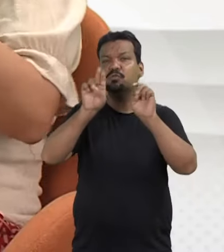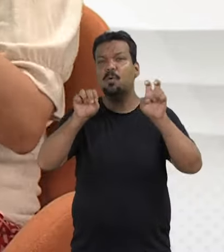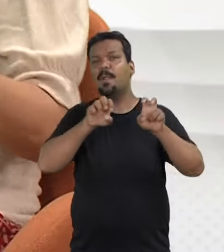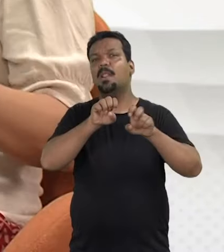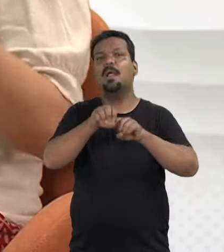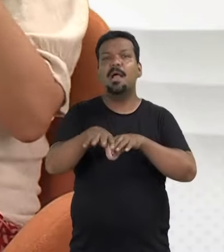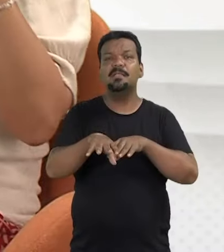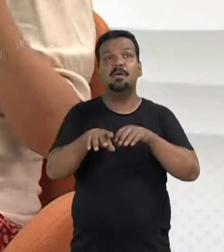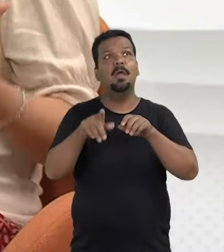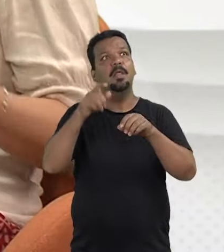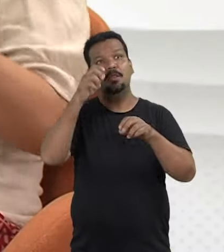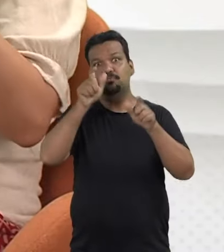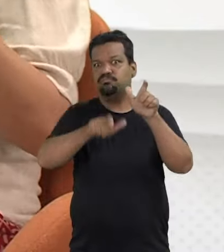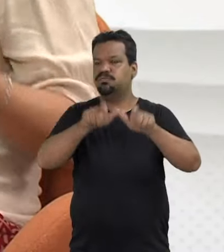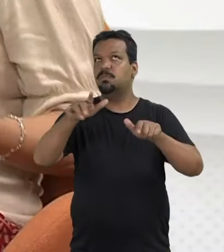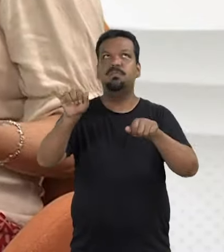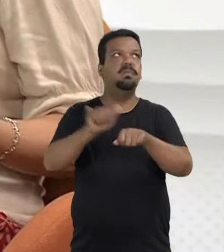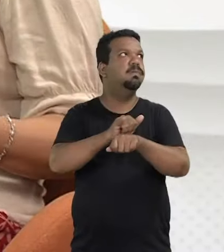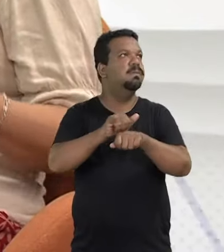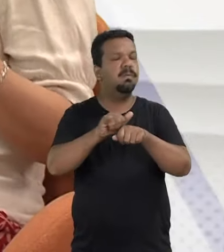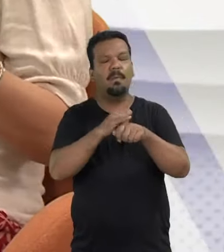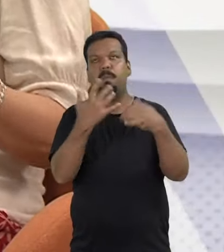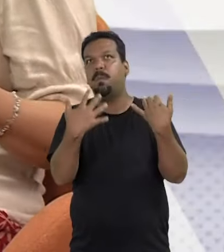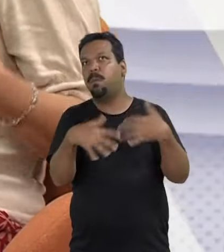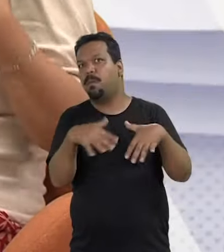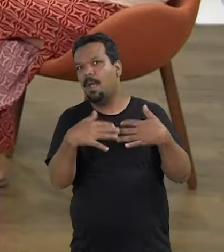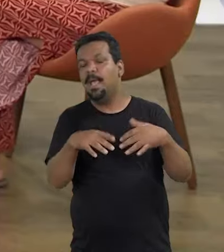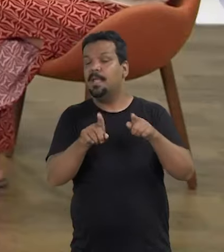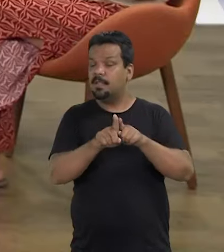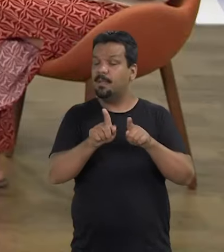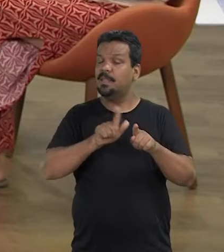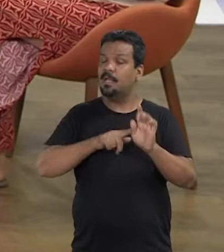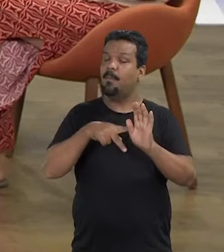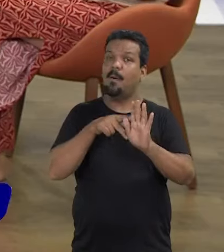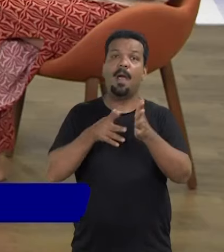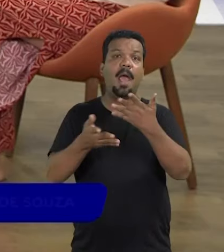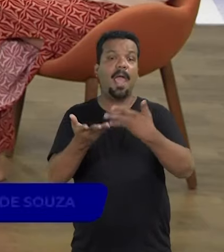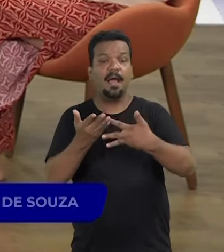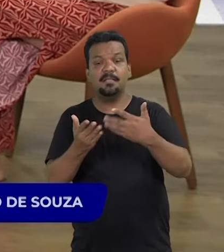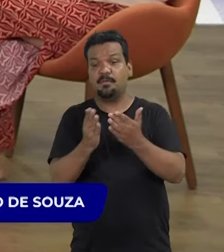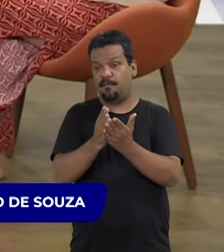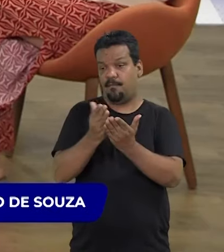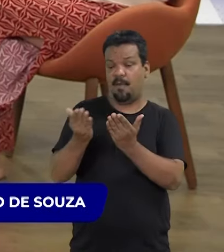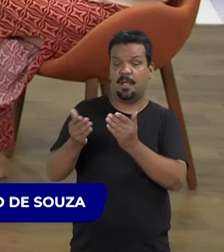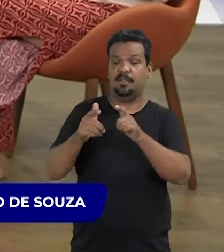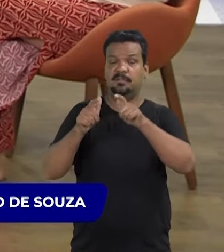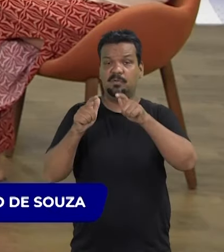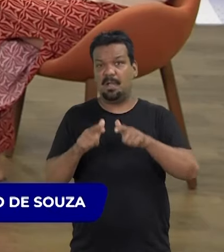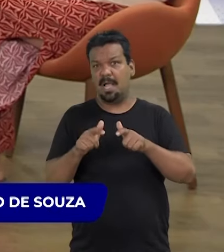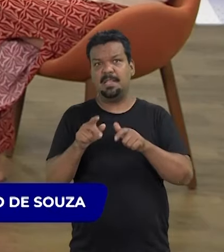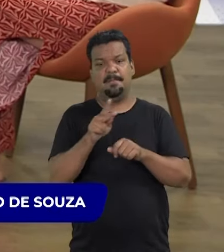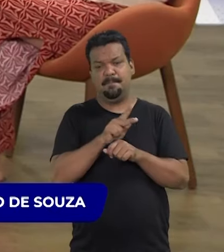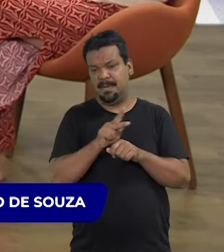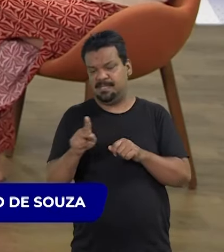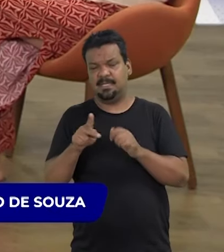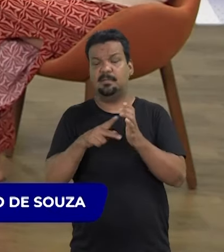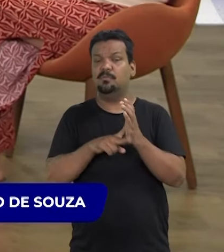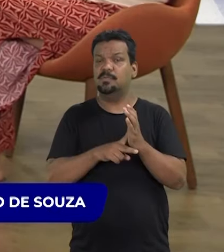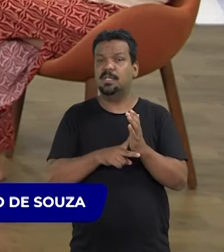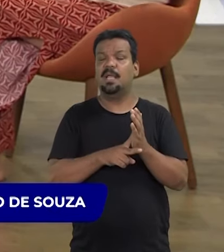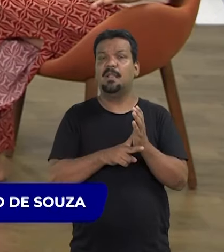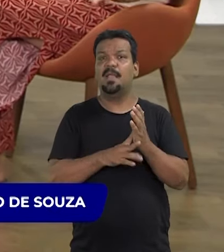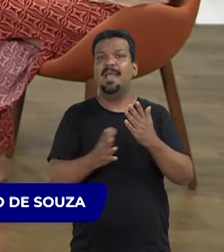educação de forma bastante estratégica, e isso ela leva também para as suas relações, né? Fora desse lugar de